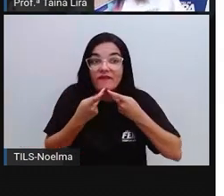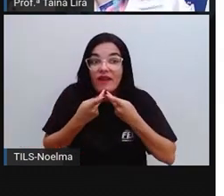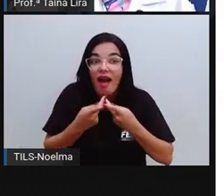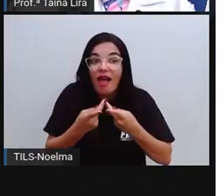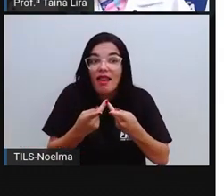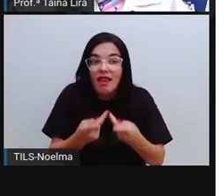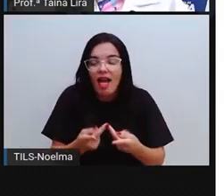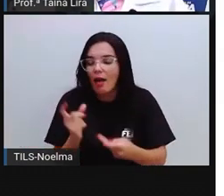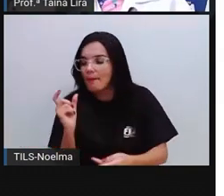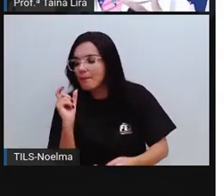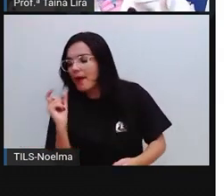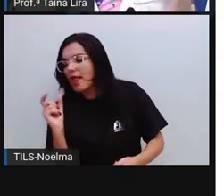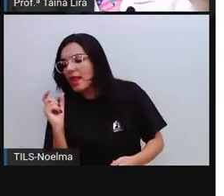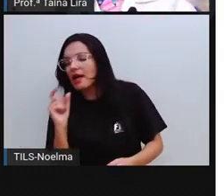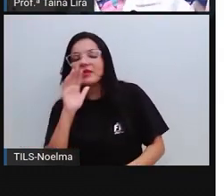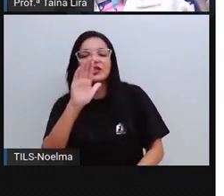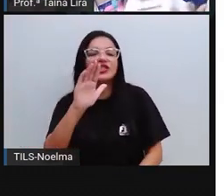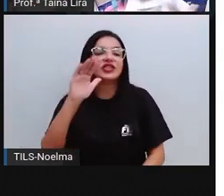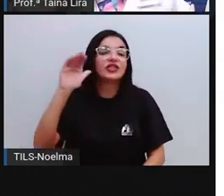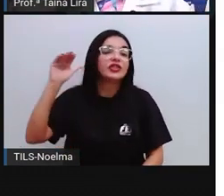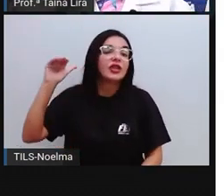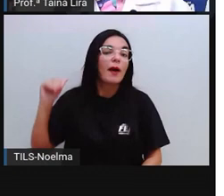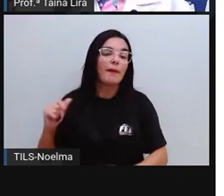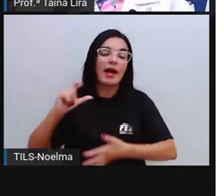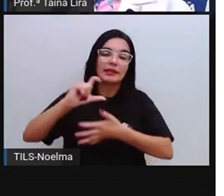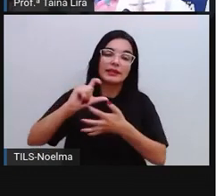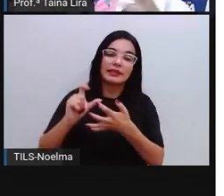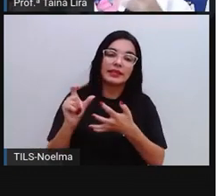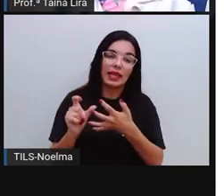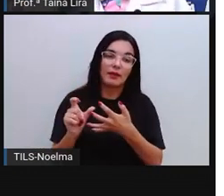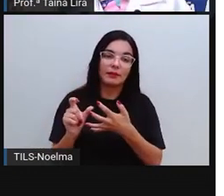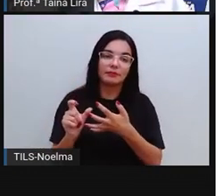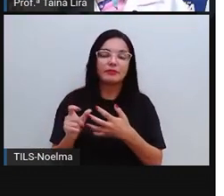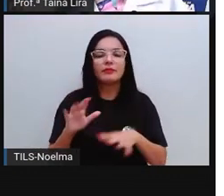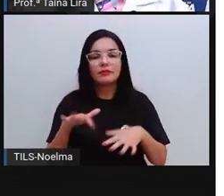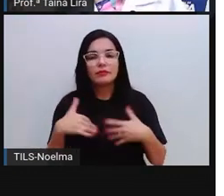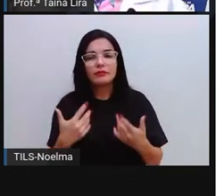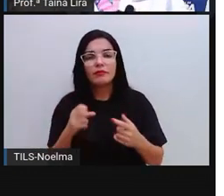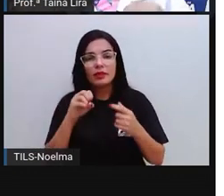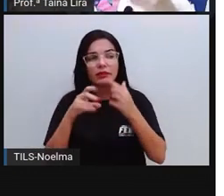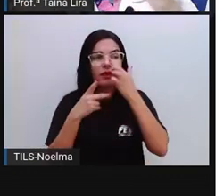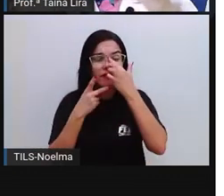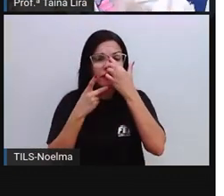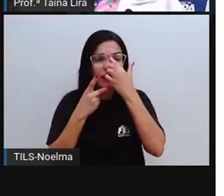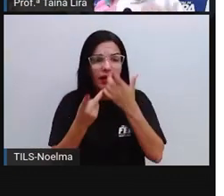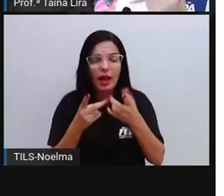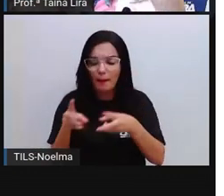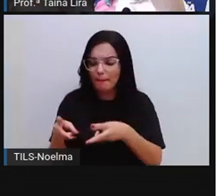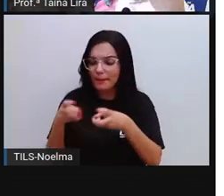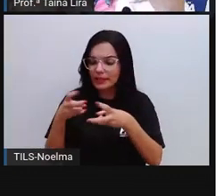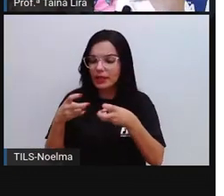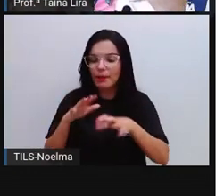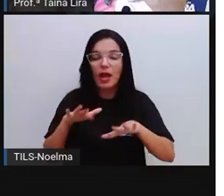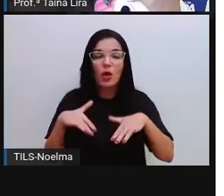a gente chama, né, de chamar a sílaba. Ou seja, você vai pronunciar as palavras e perceber qual é a sílaba que demora